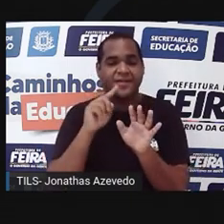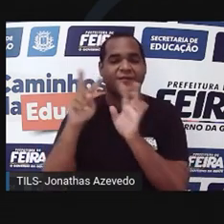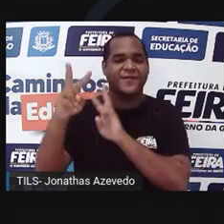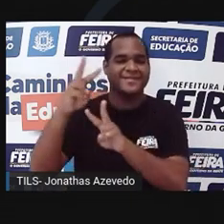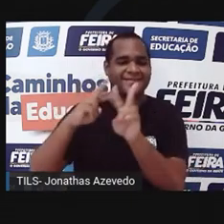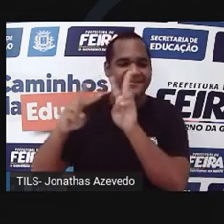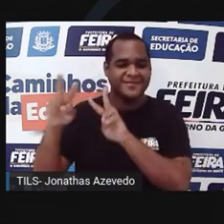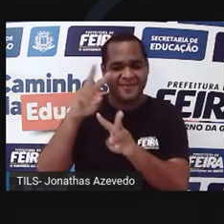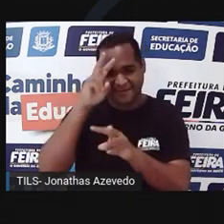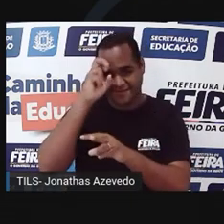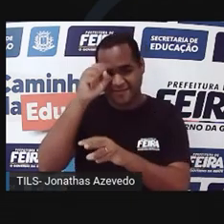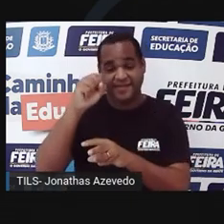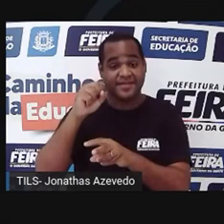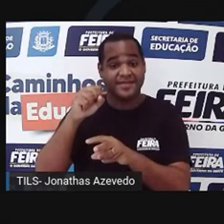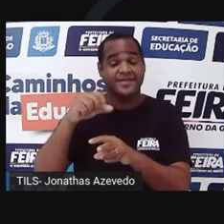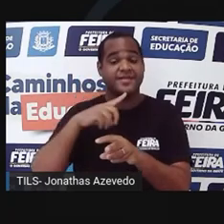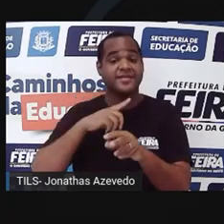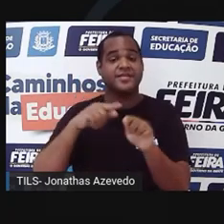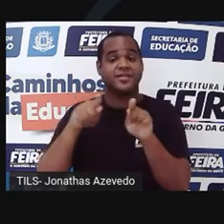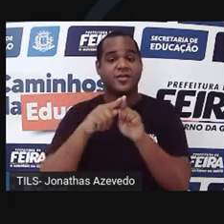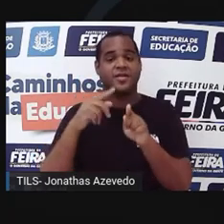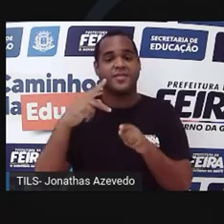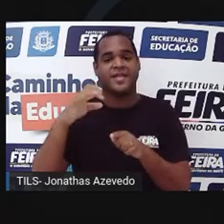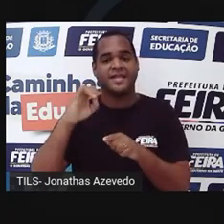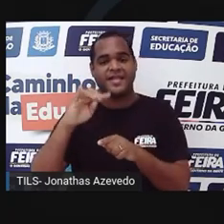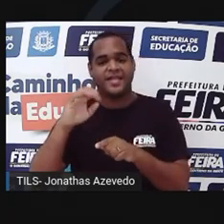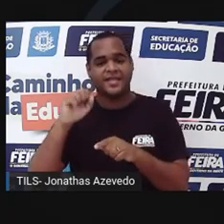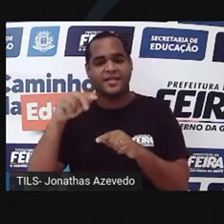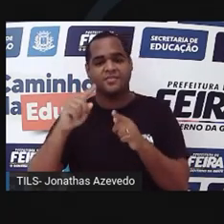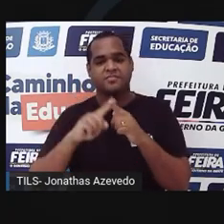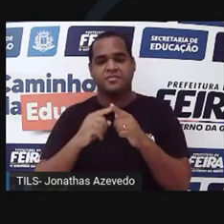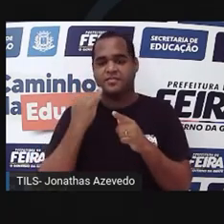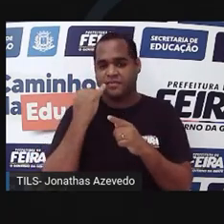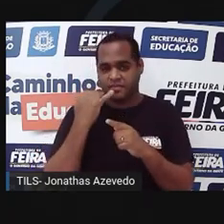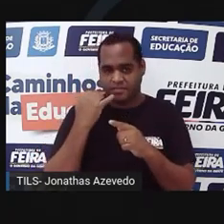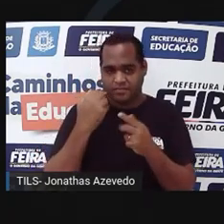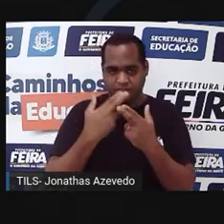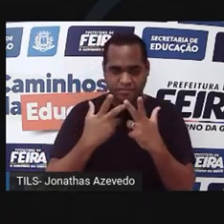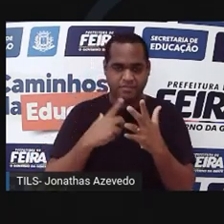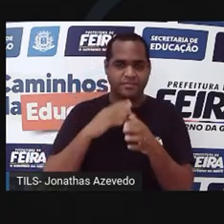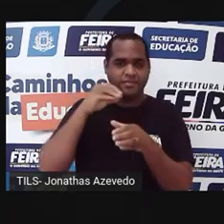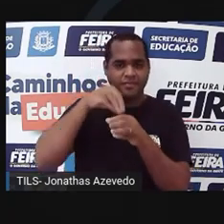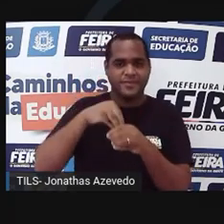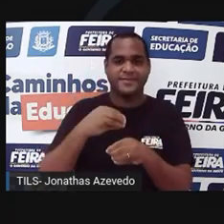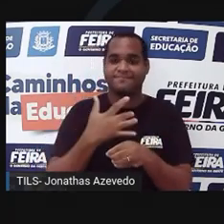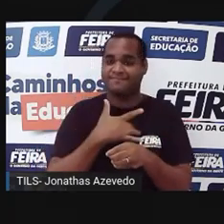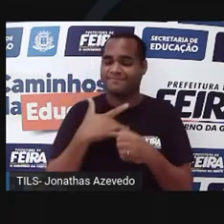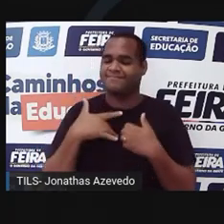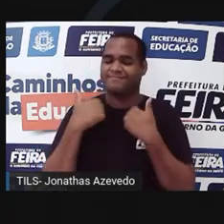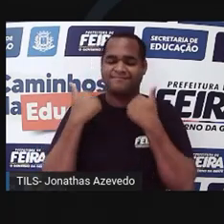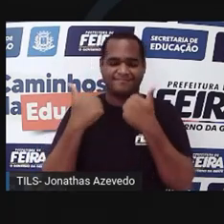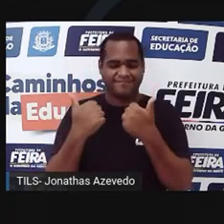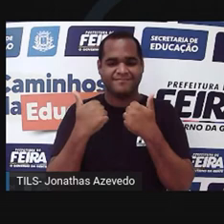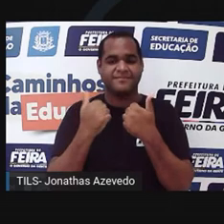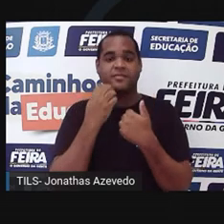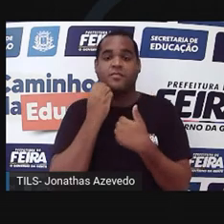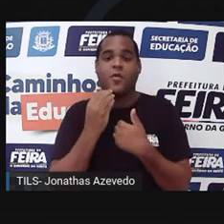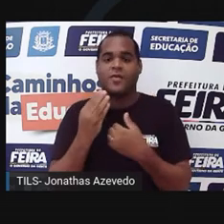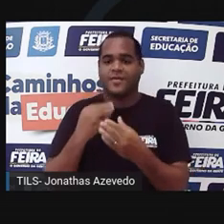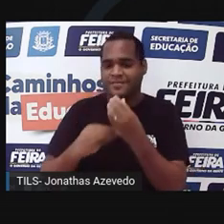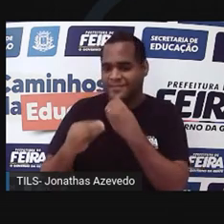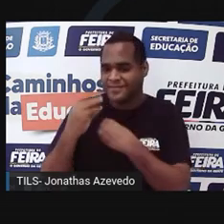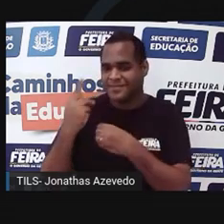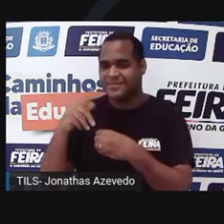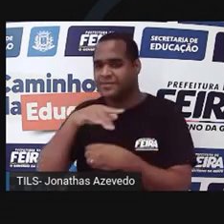facilmente. E frutos como a pitanga e a goiaba, que oferecem uma polpa nutritiva e suculenta. Quando ingerida por